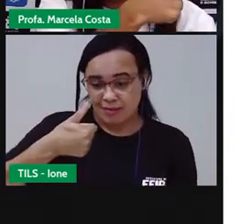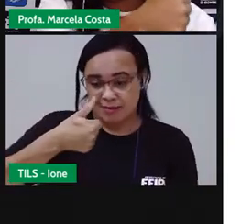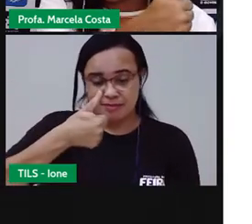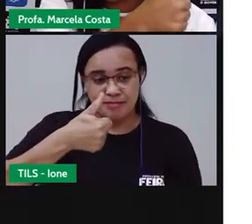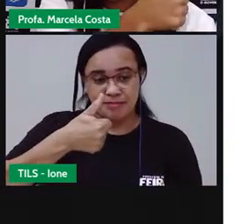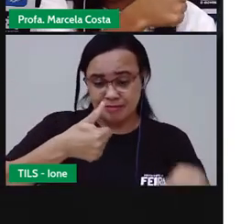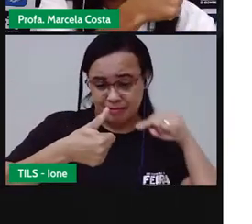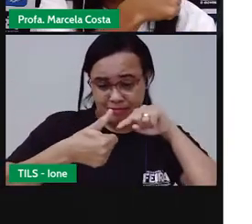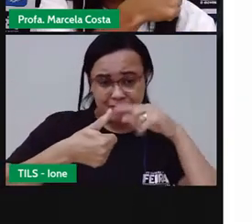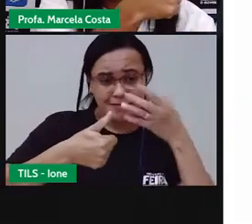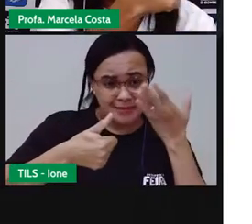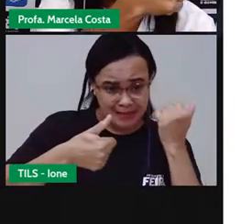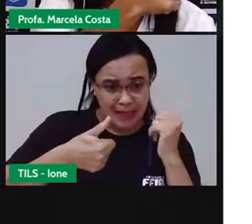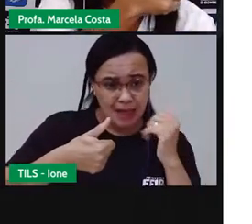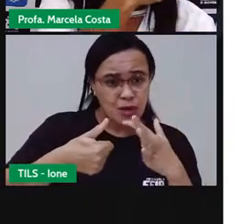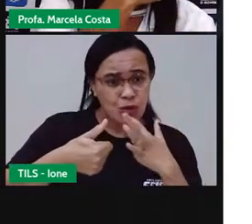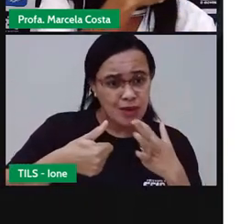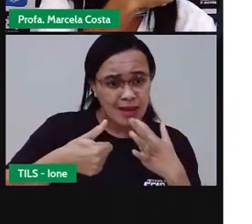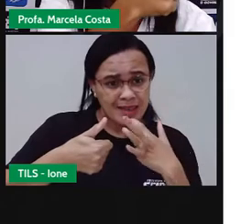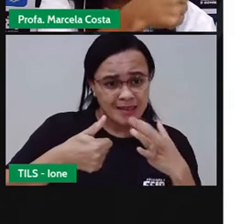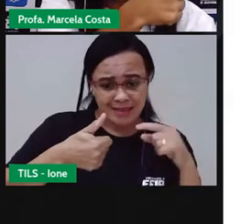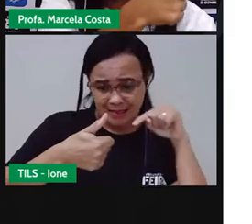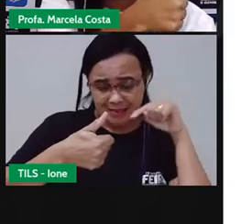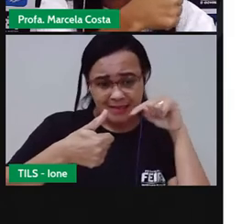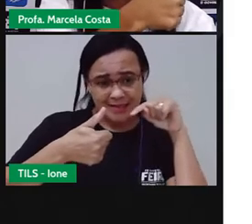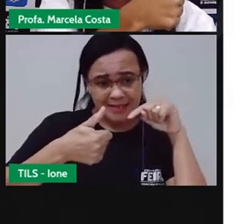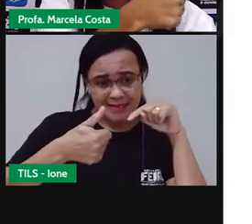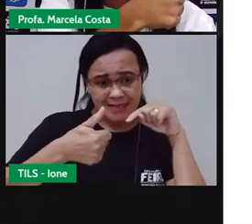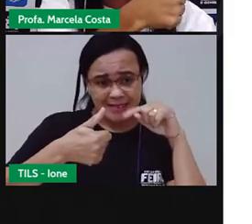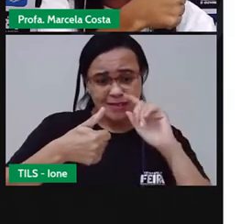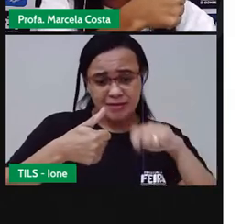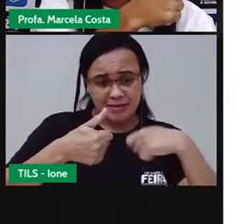você identifica o que eu estou querendo dizer quando eu faço assim?